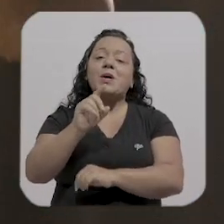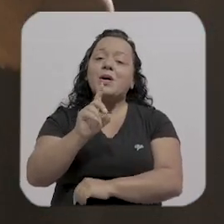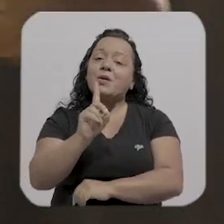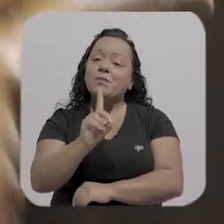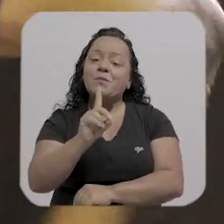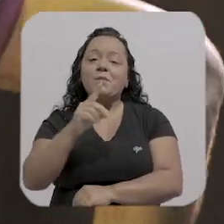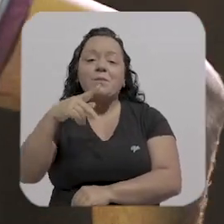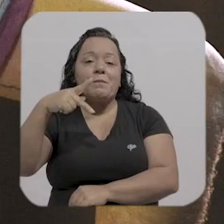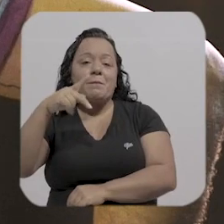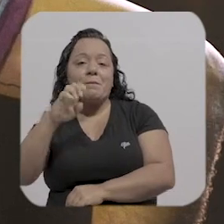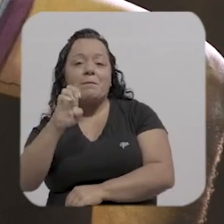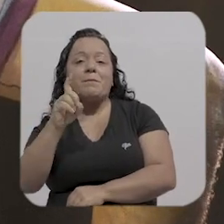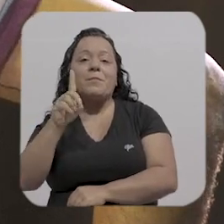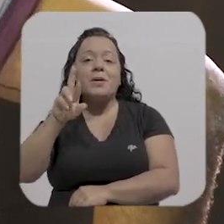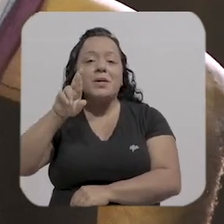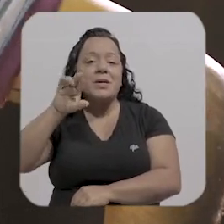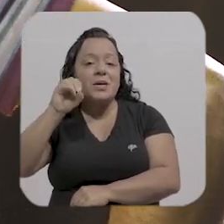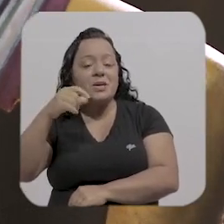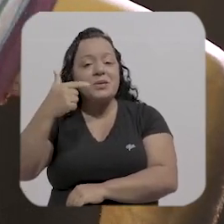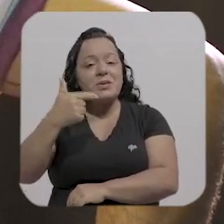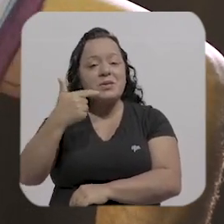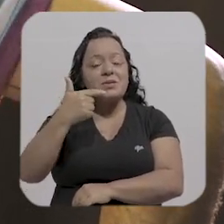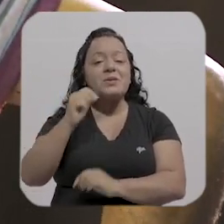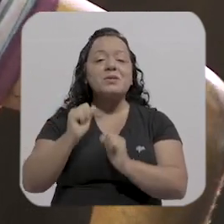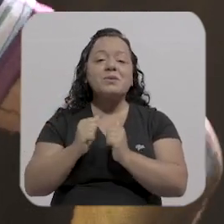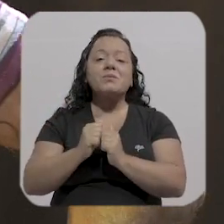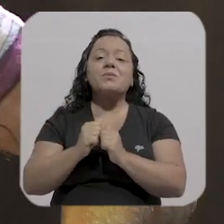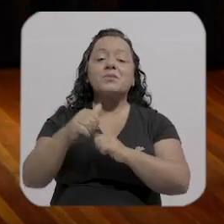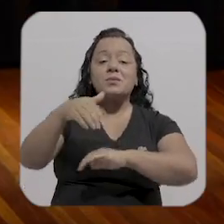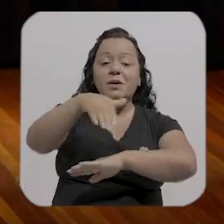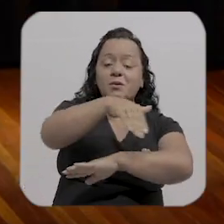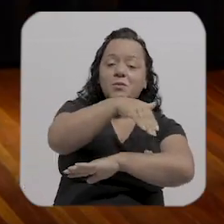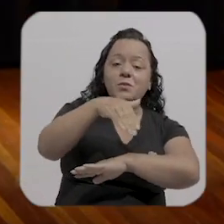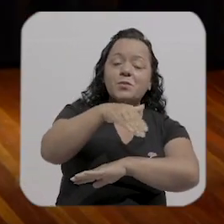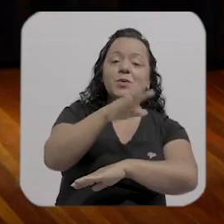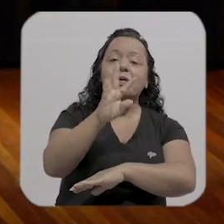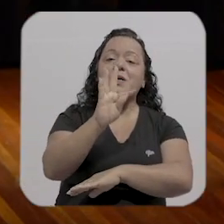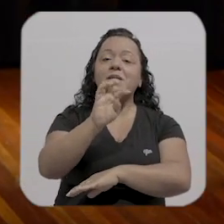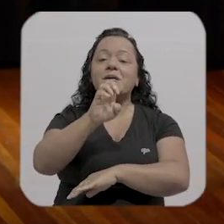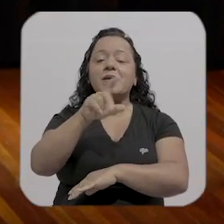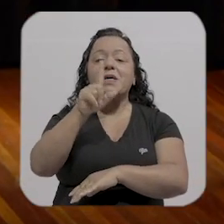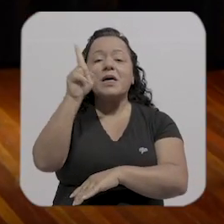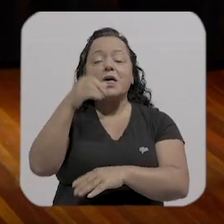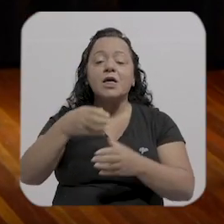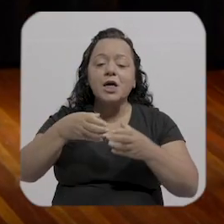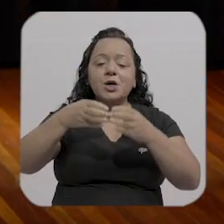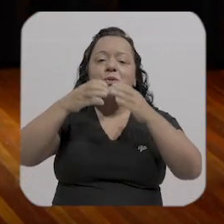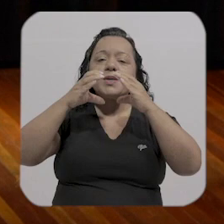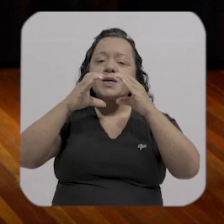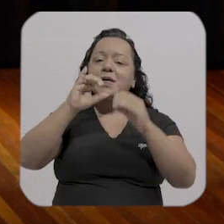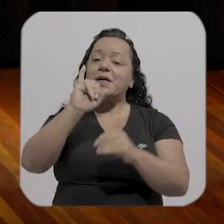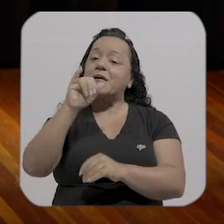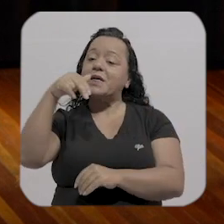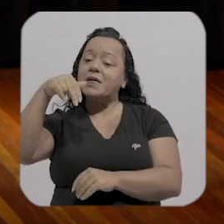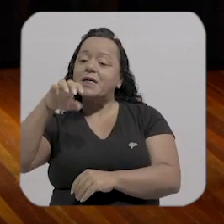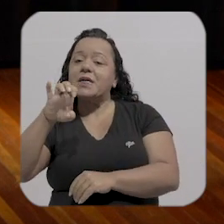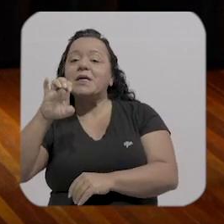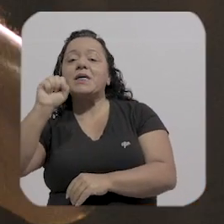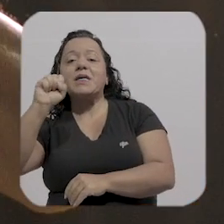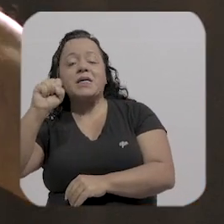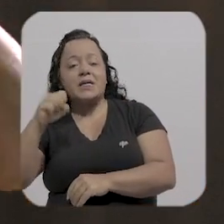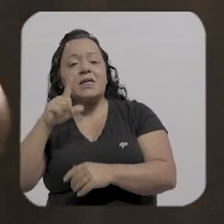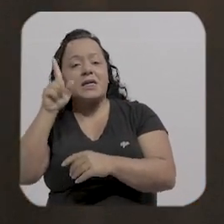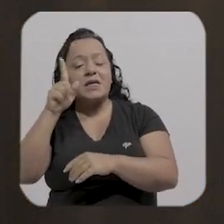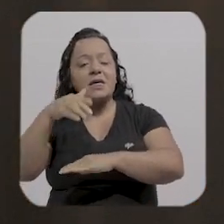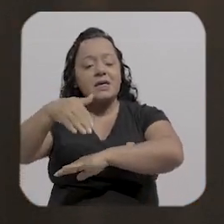perto ali do Tacacá da Dona Inês, então eu cresci naquele universo, o Tacacá da Dona Inês, a esquina